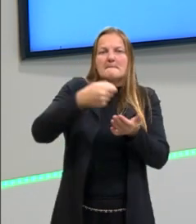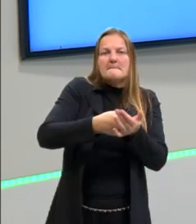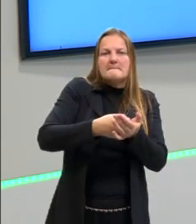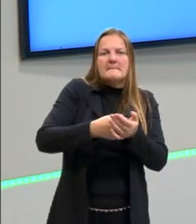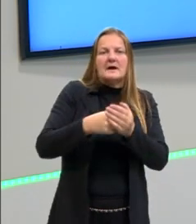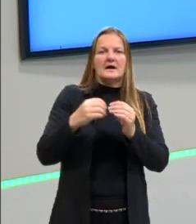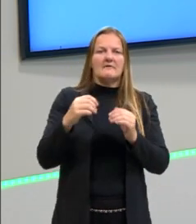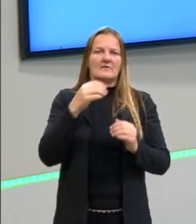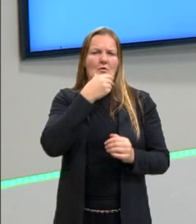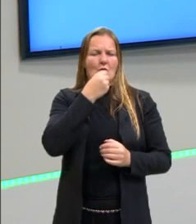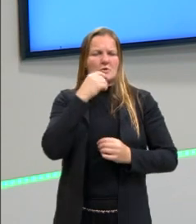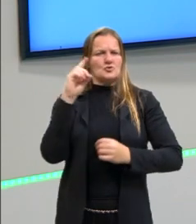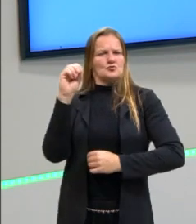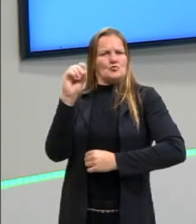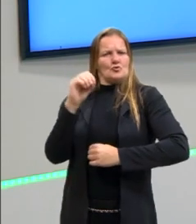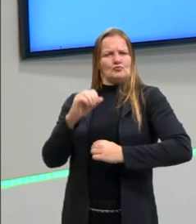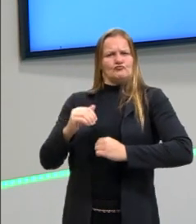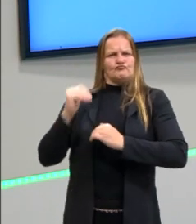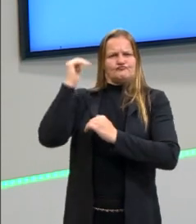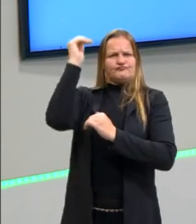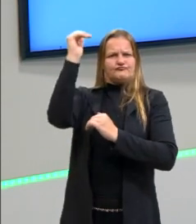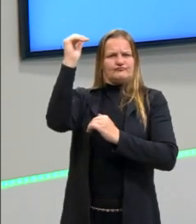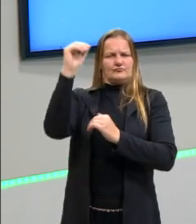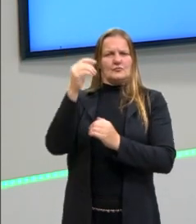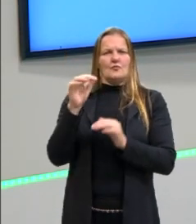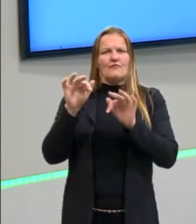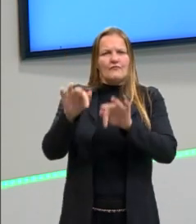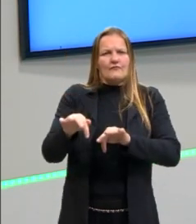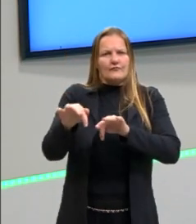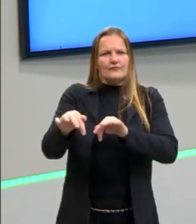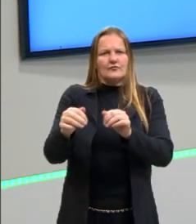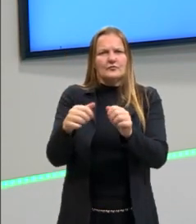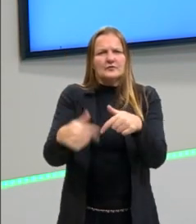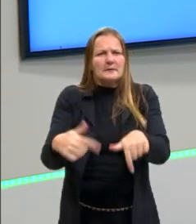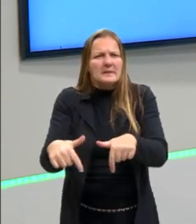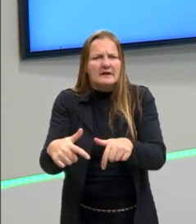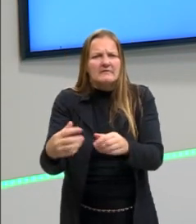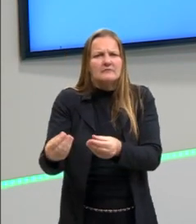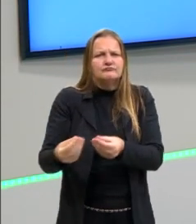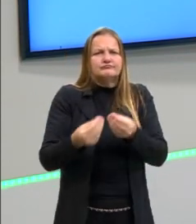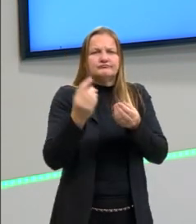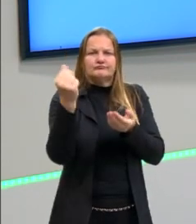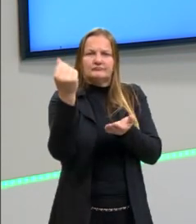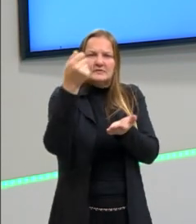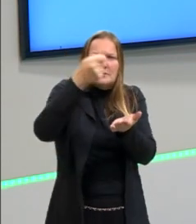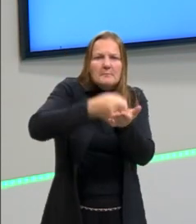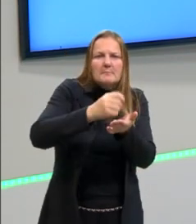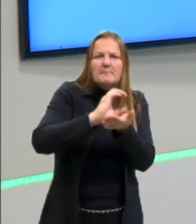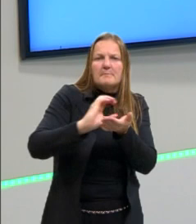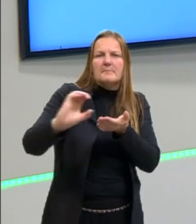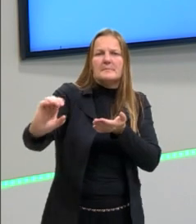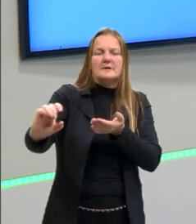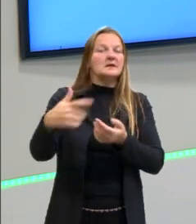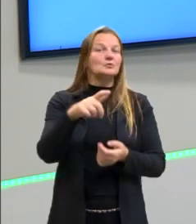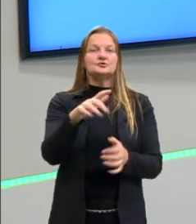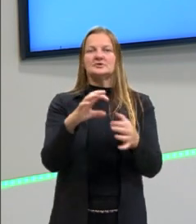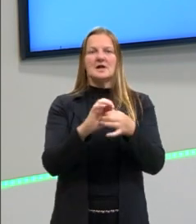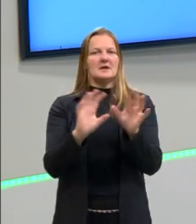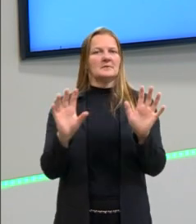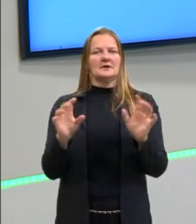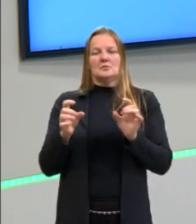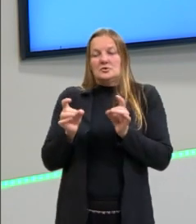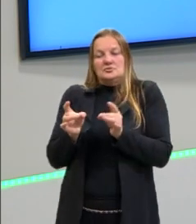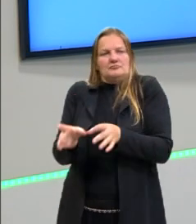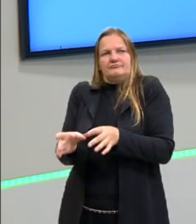feudal. Muda um pouquinho essa relação, mas o servo ainda não tem muita liberdade, ele não pode abandonar